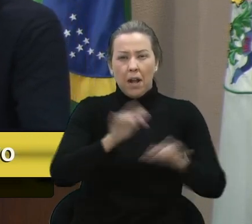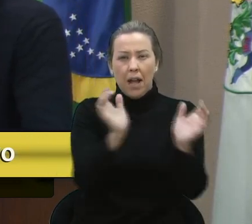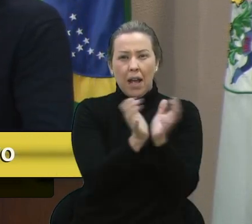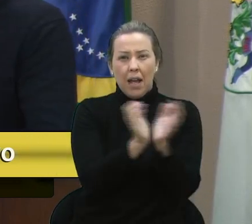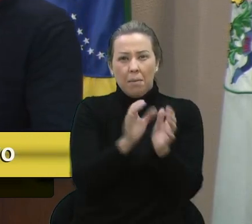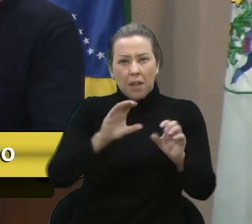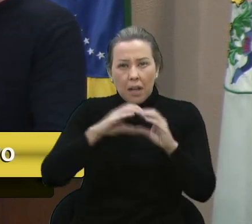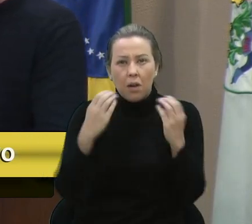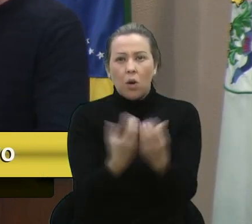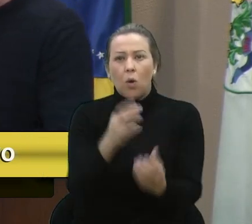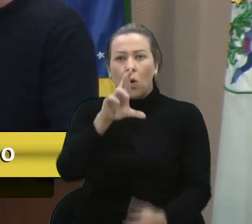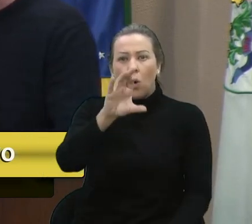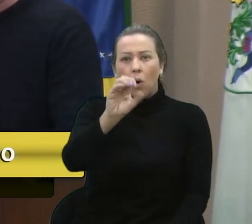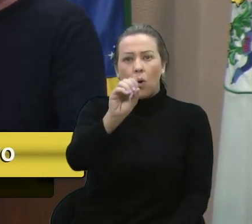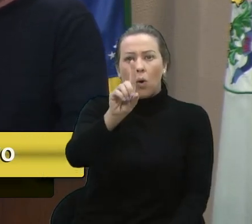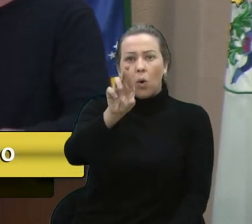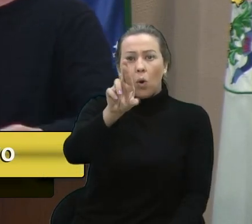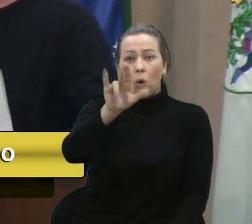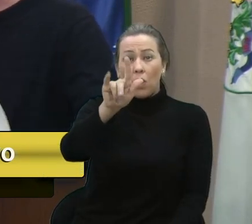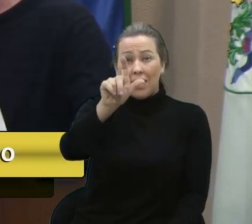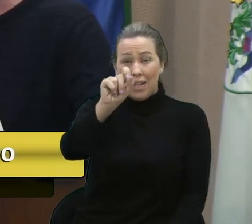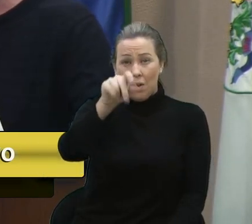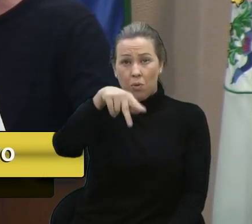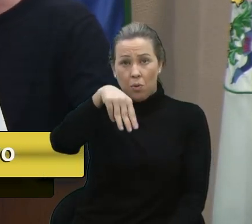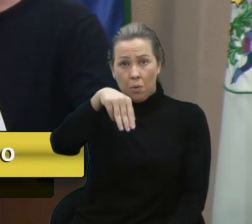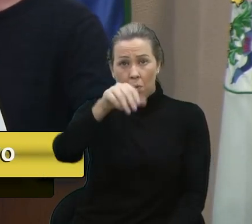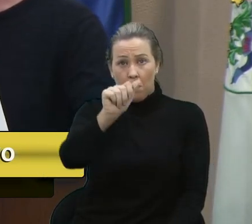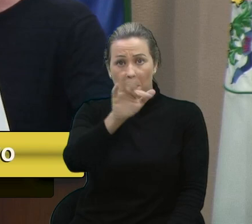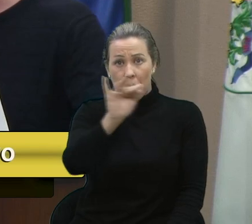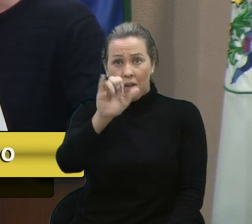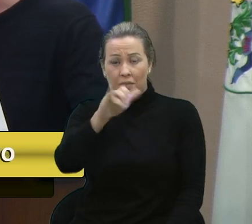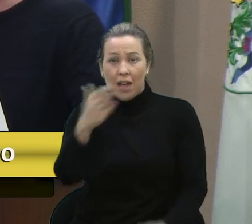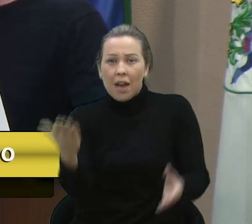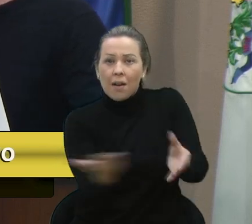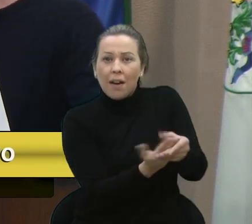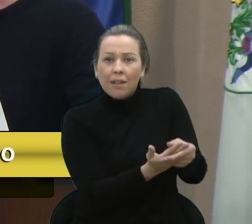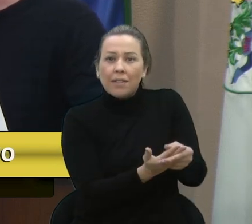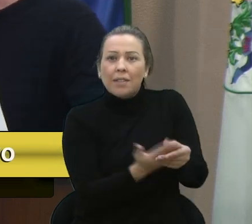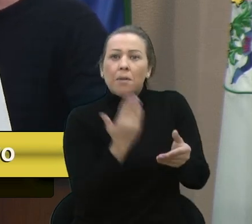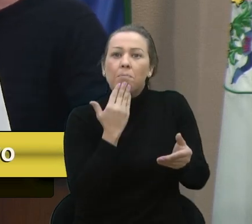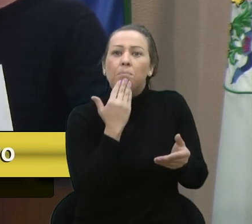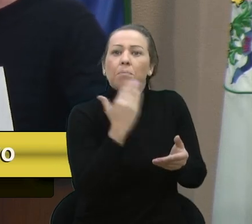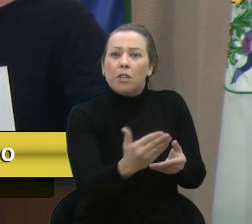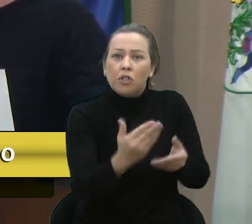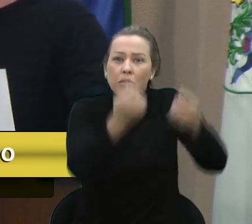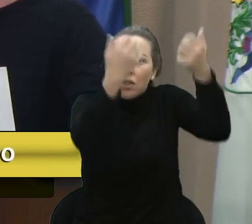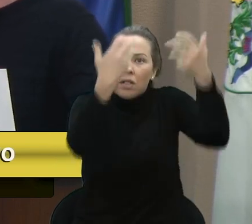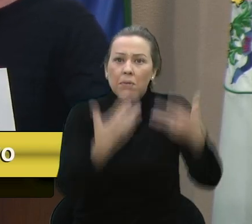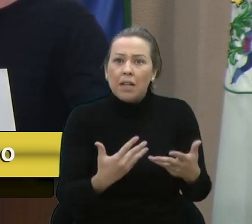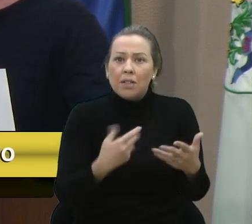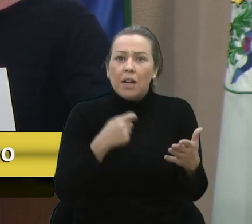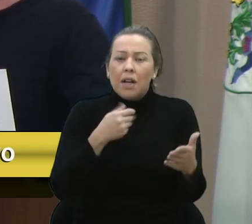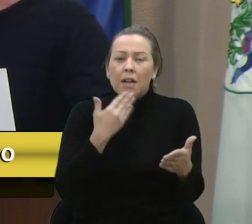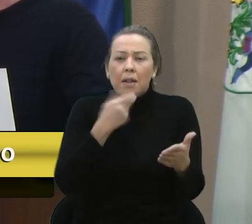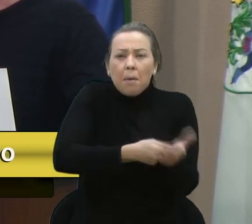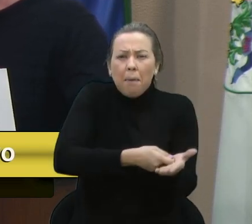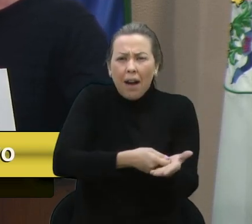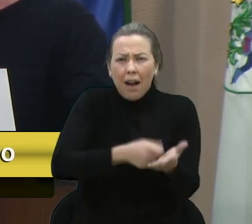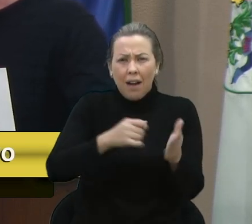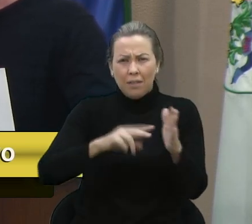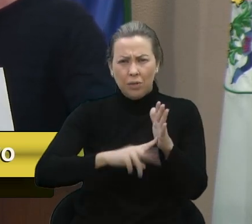comunidade, Rodrigo Maffei, entrasse com uma ação de inconstitucionalidade dessa cobrança absurda.